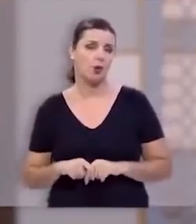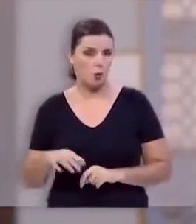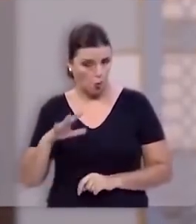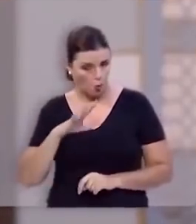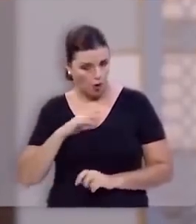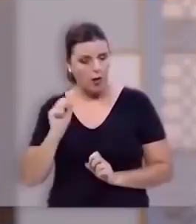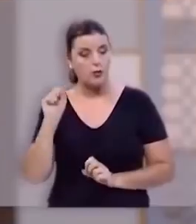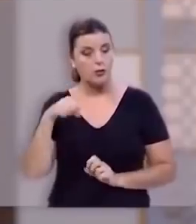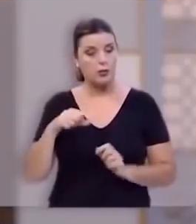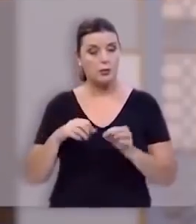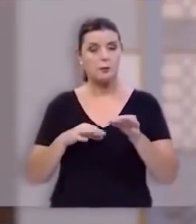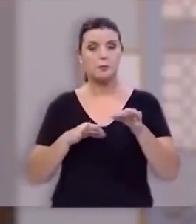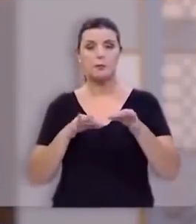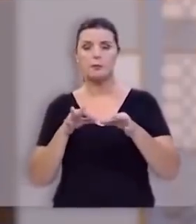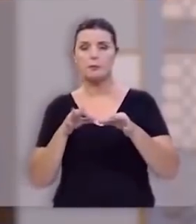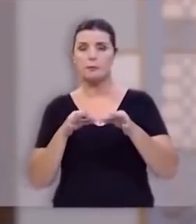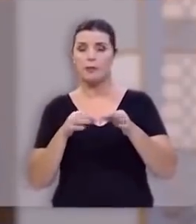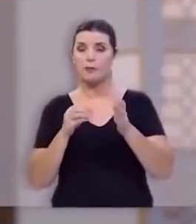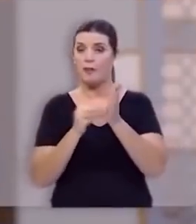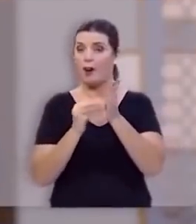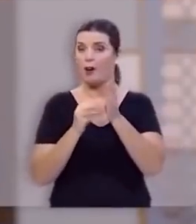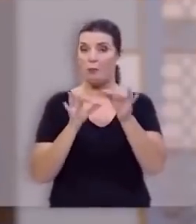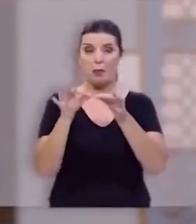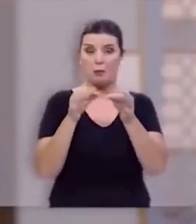Coragem sem preparo é loucura.